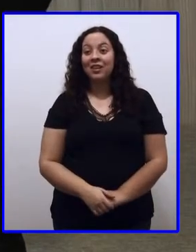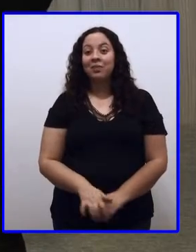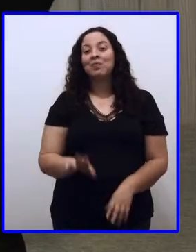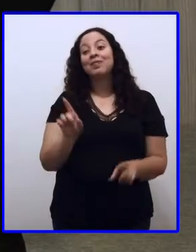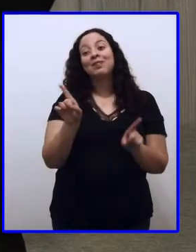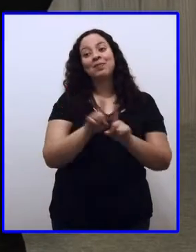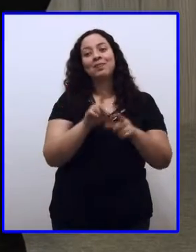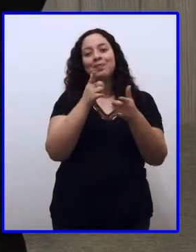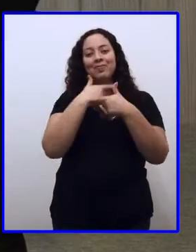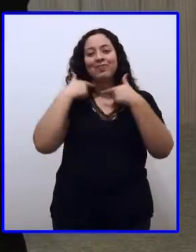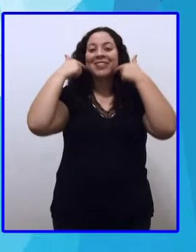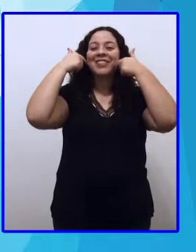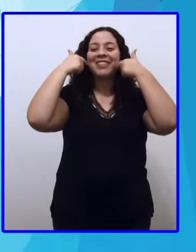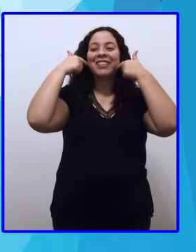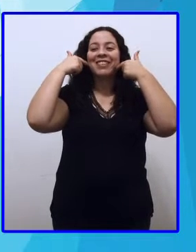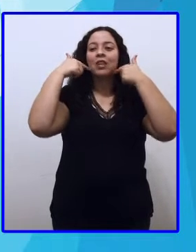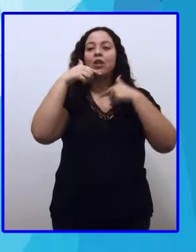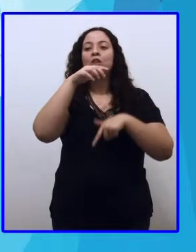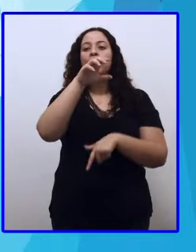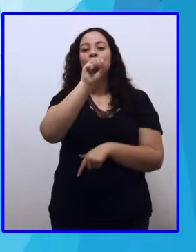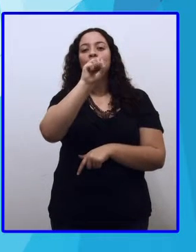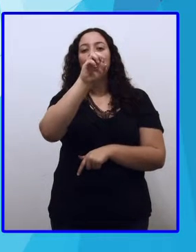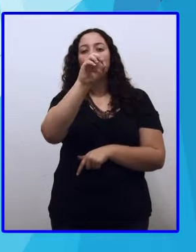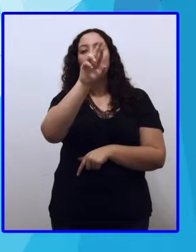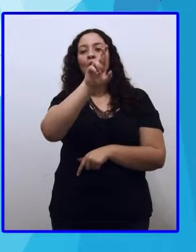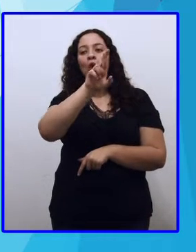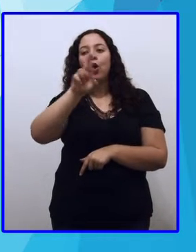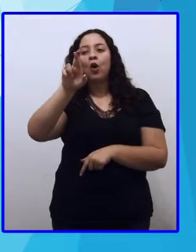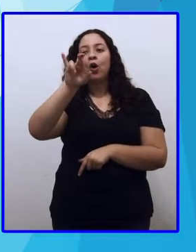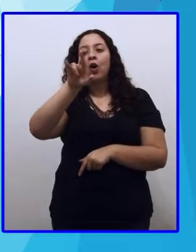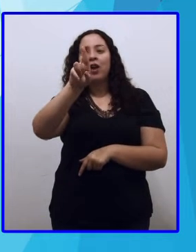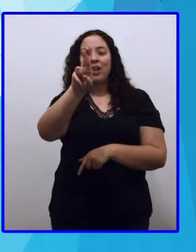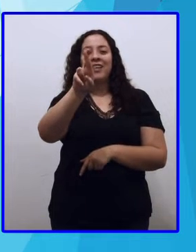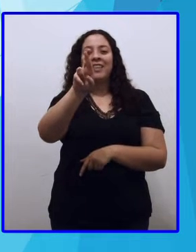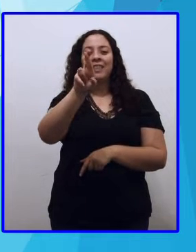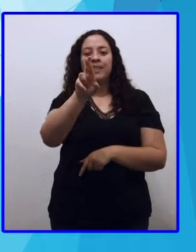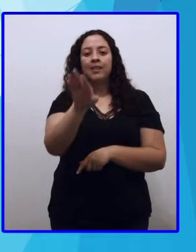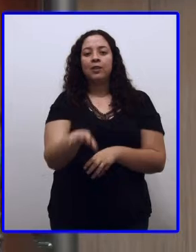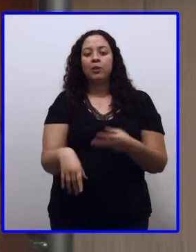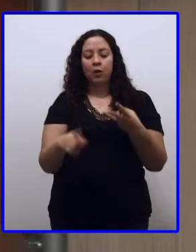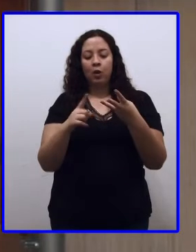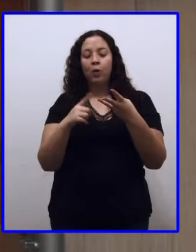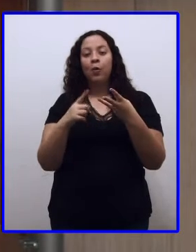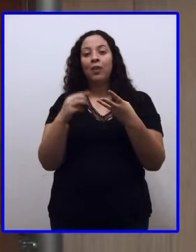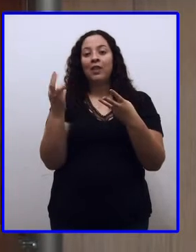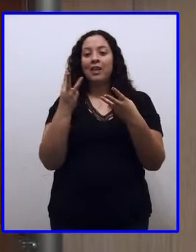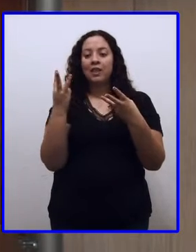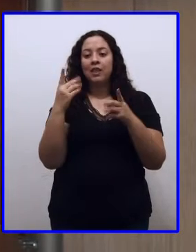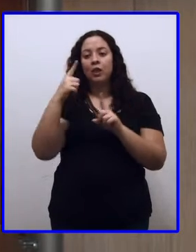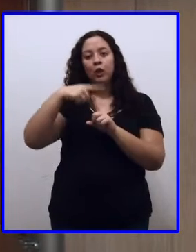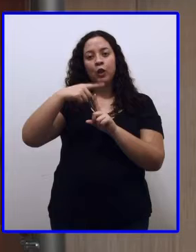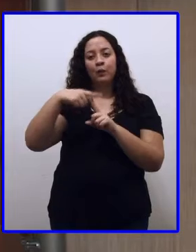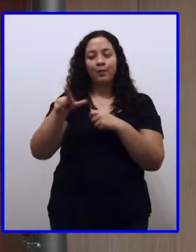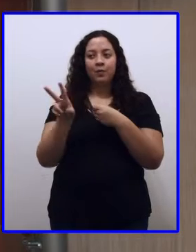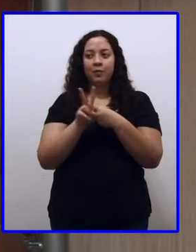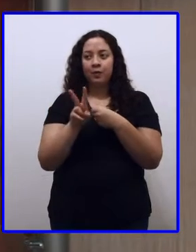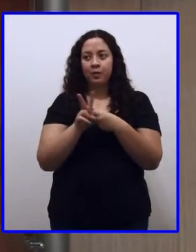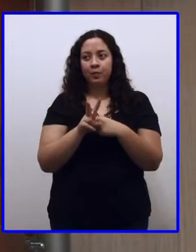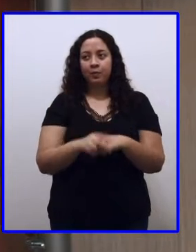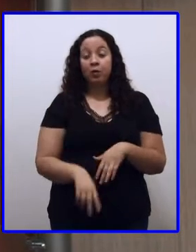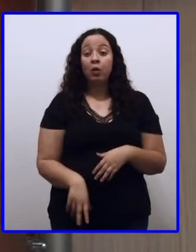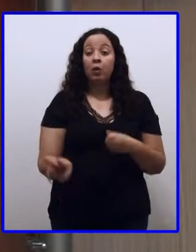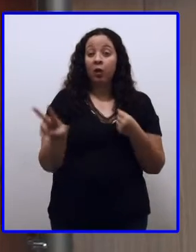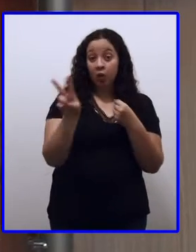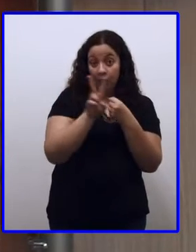E aí, sorrir também, né? Rir, sorrir, dormir, são os verbos da terceira conjugação. Isso mesmo. Os